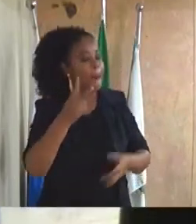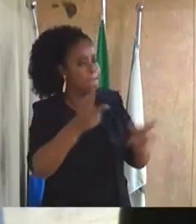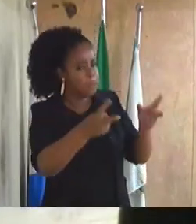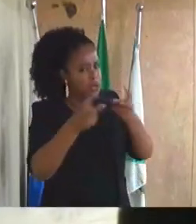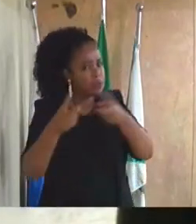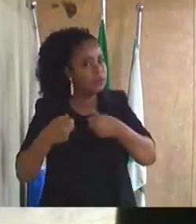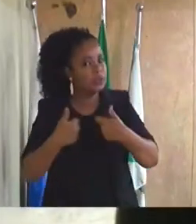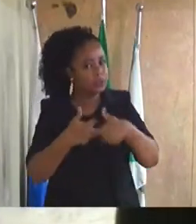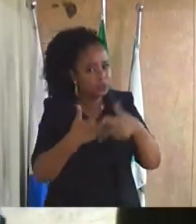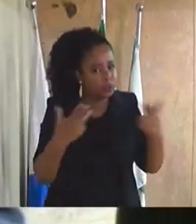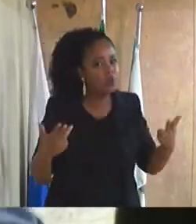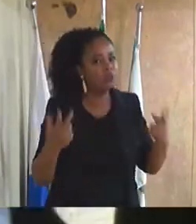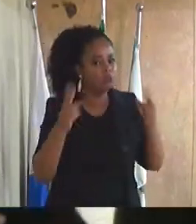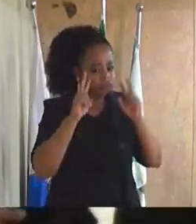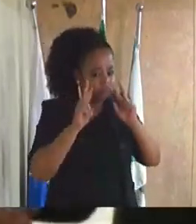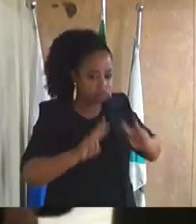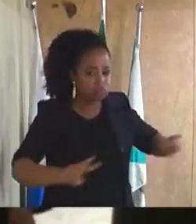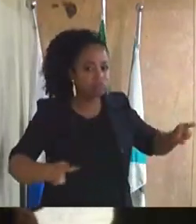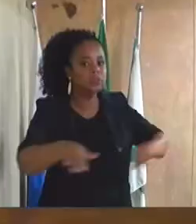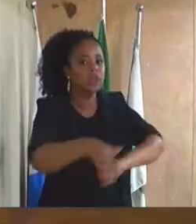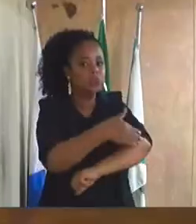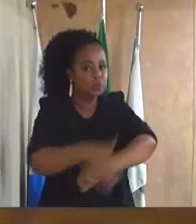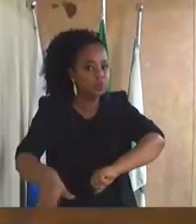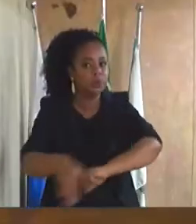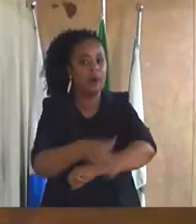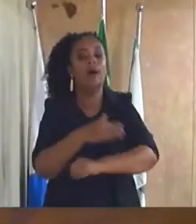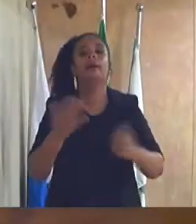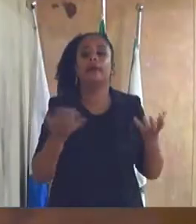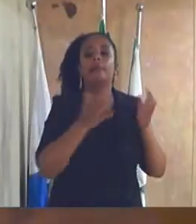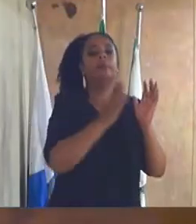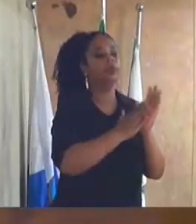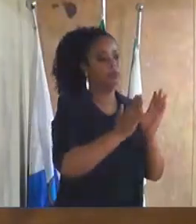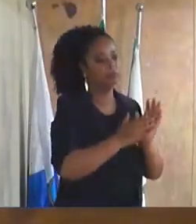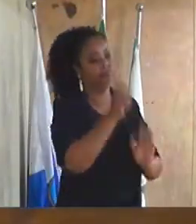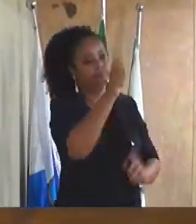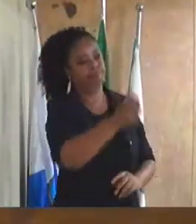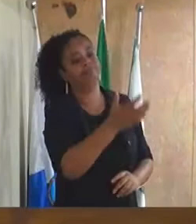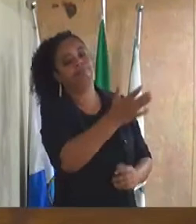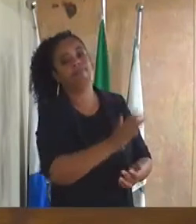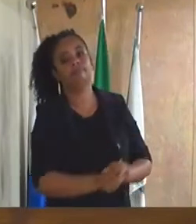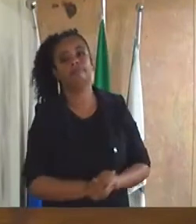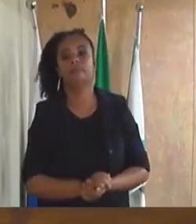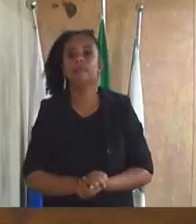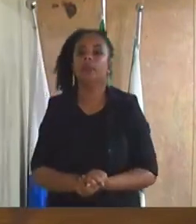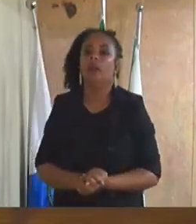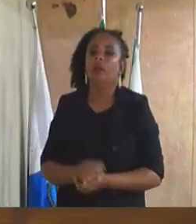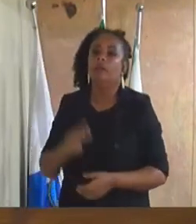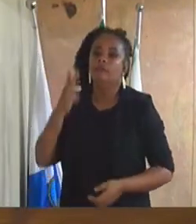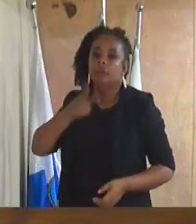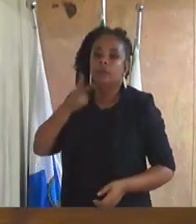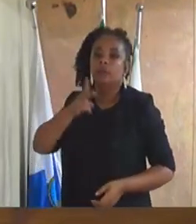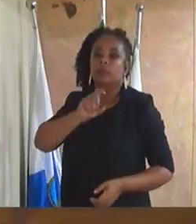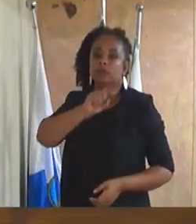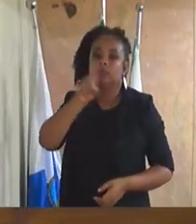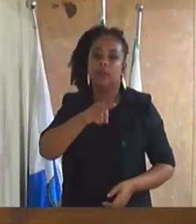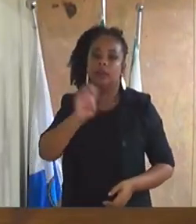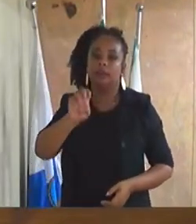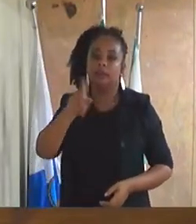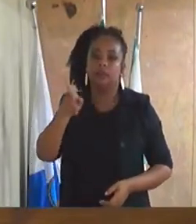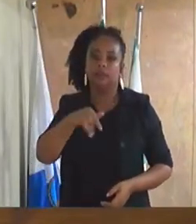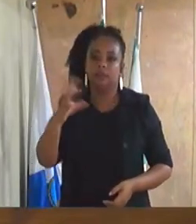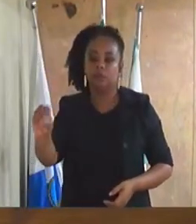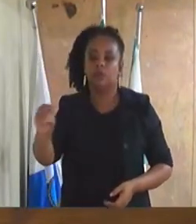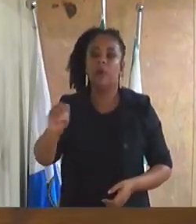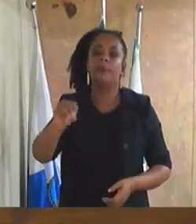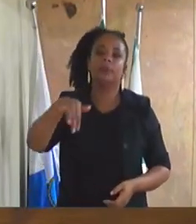só parabenizar obrigado vereador bom vereador Zezinho do Mineirão estamos à sua